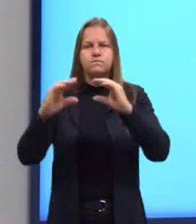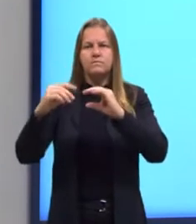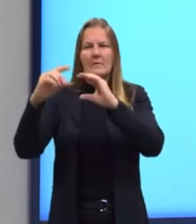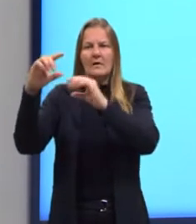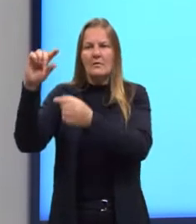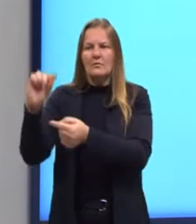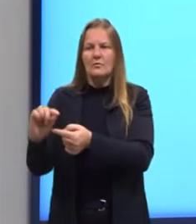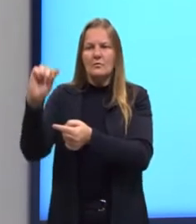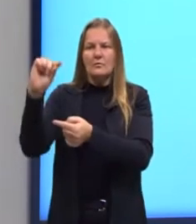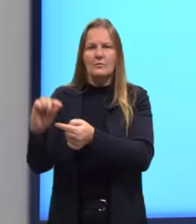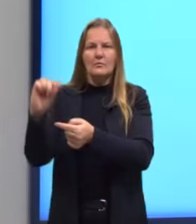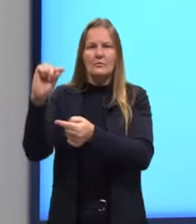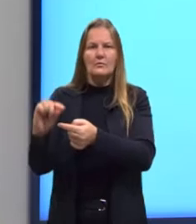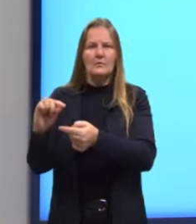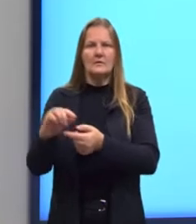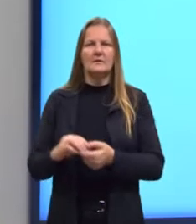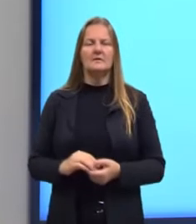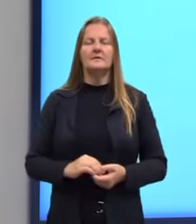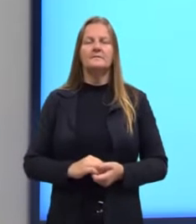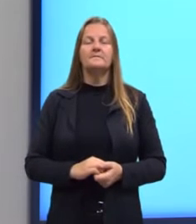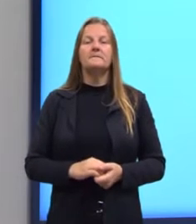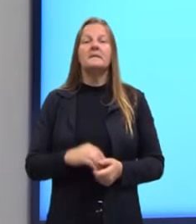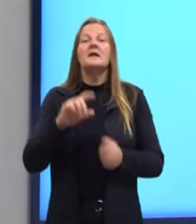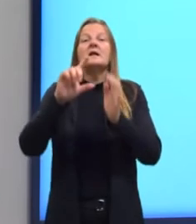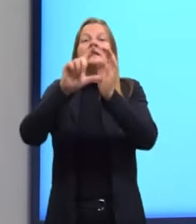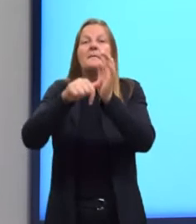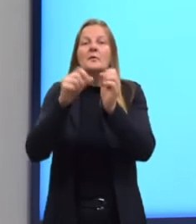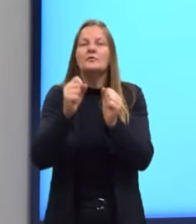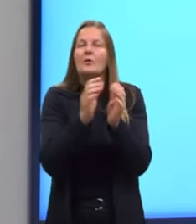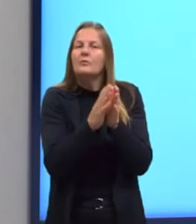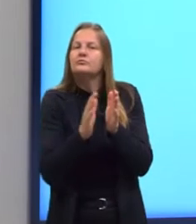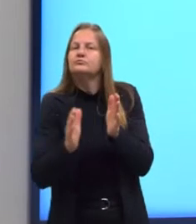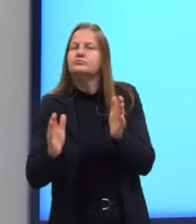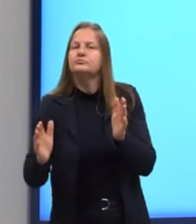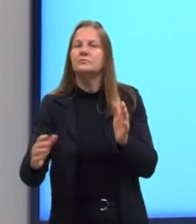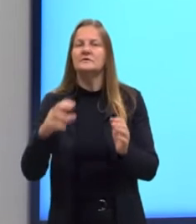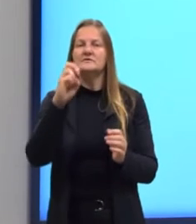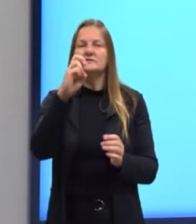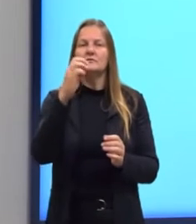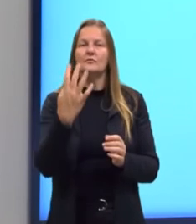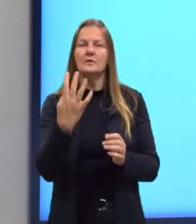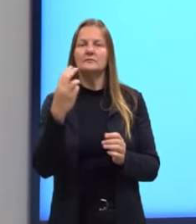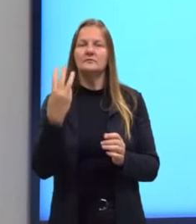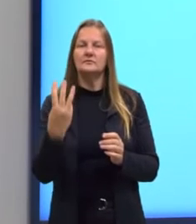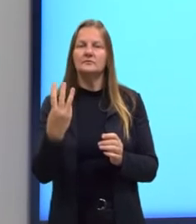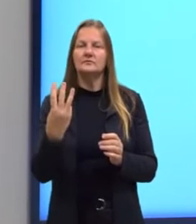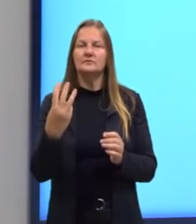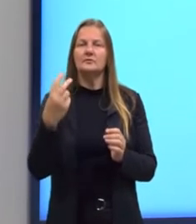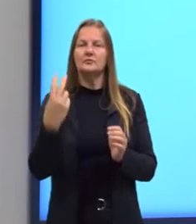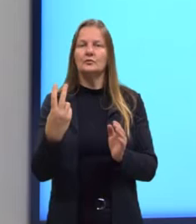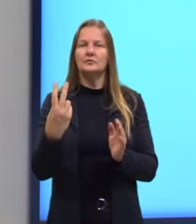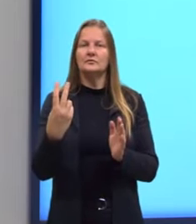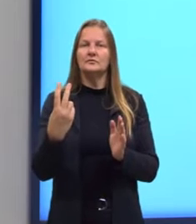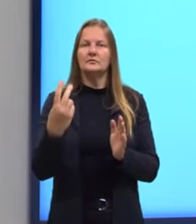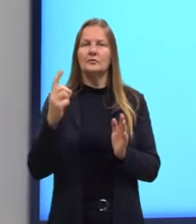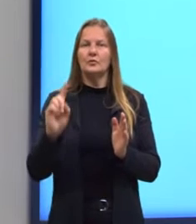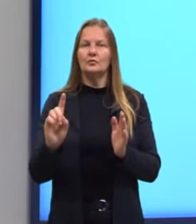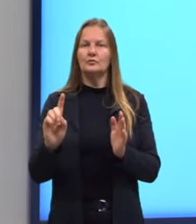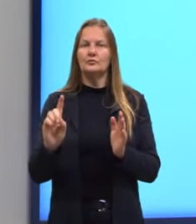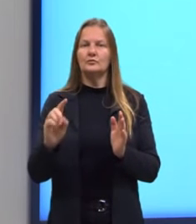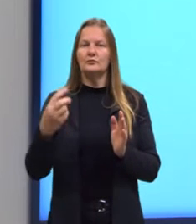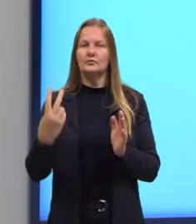Ao final, obteve-se a sequência. Cinco, quatro, três, dois, um,